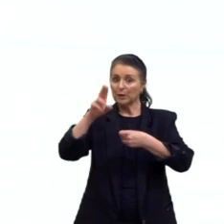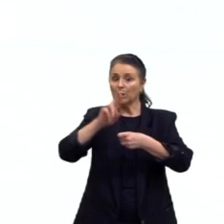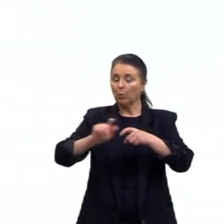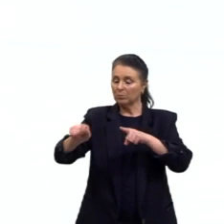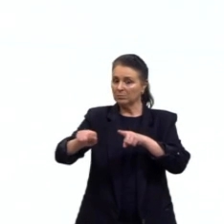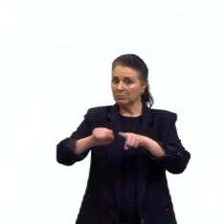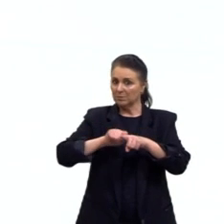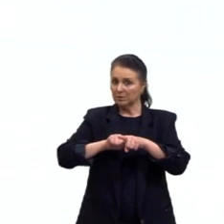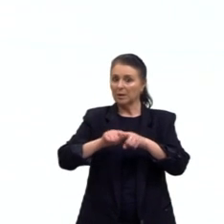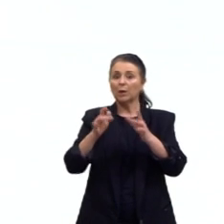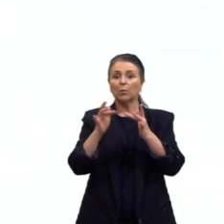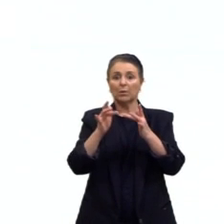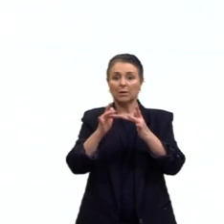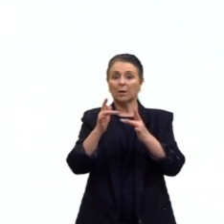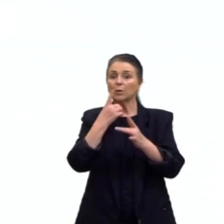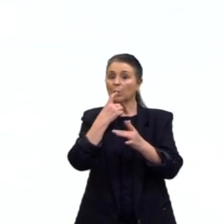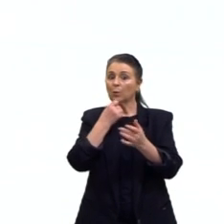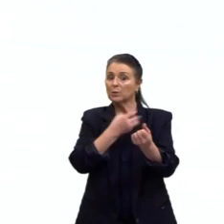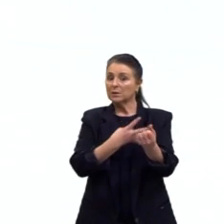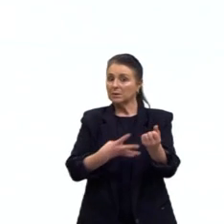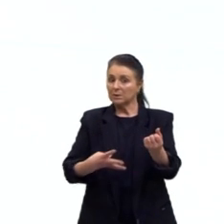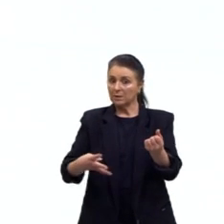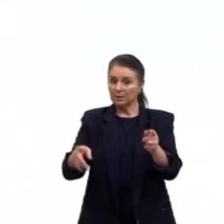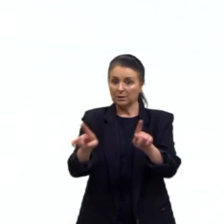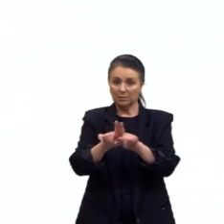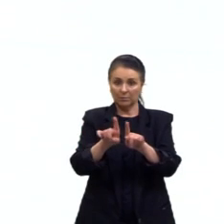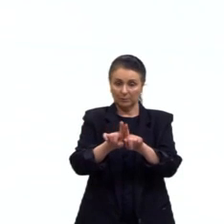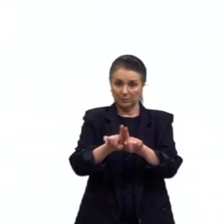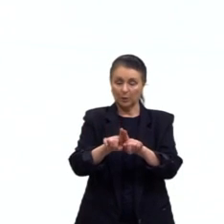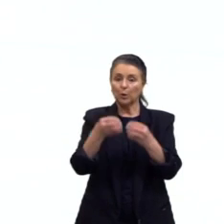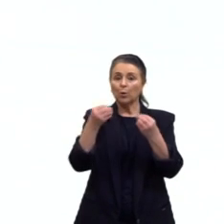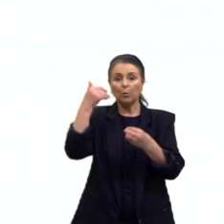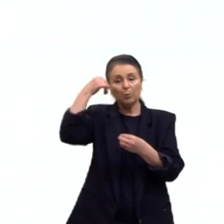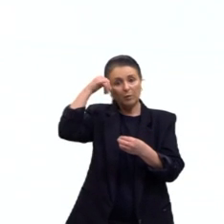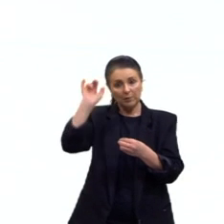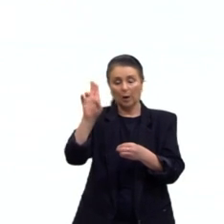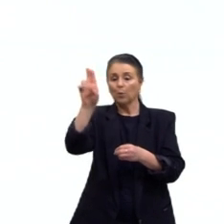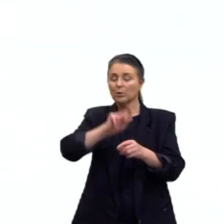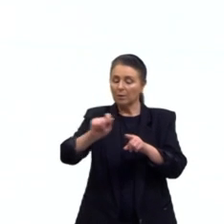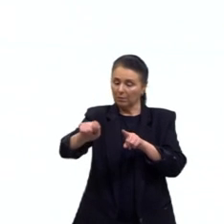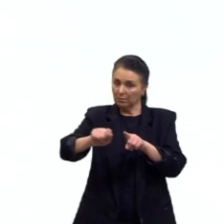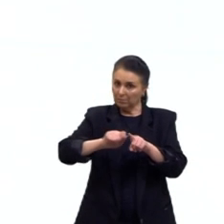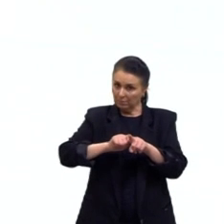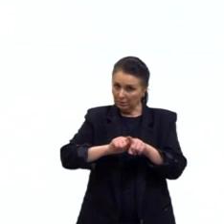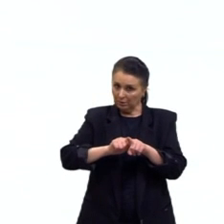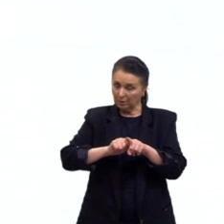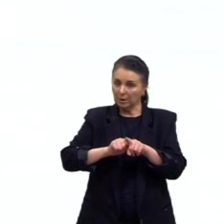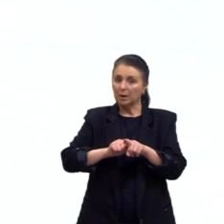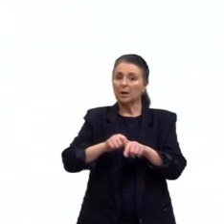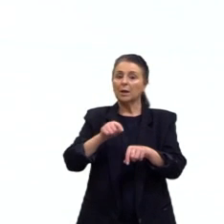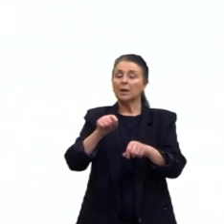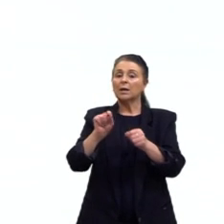contato com o sangue contaminado. A profilaxia é, usar camisinha e quando for